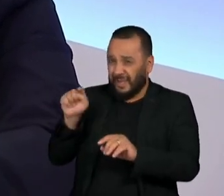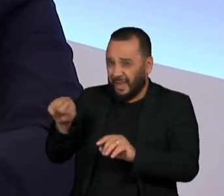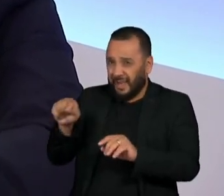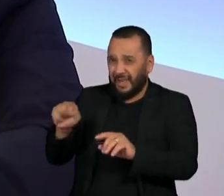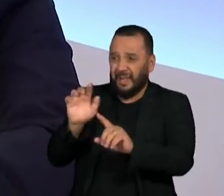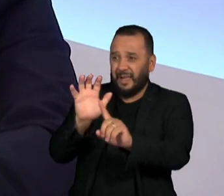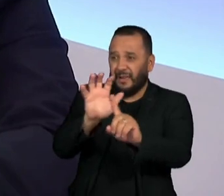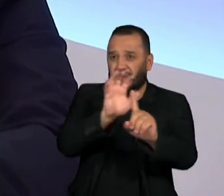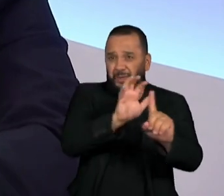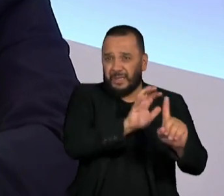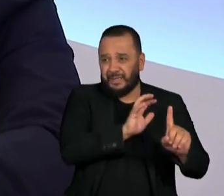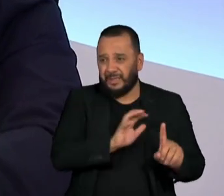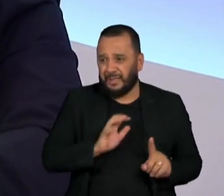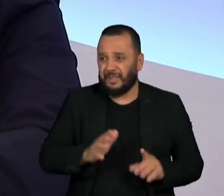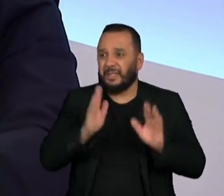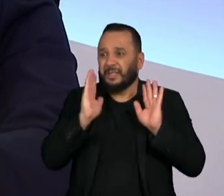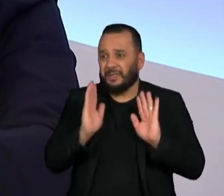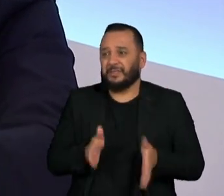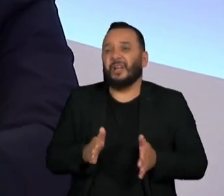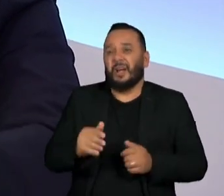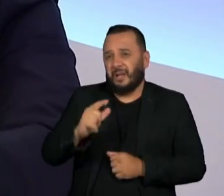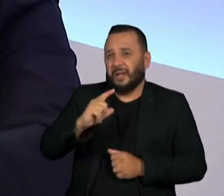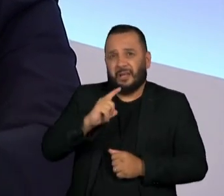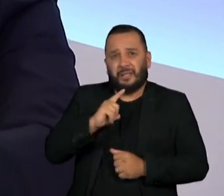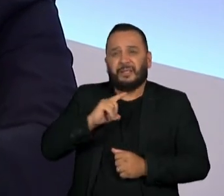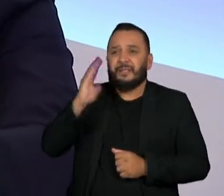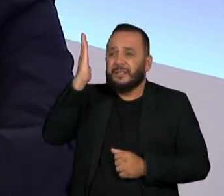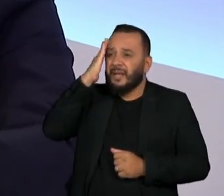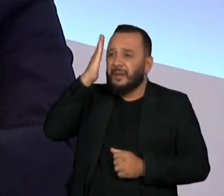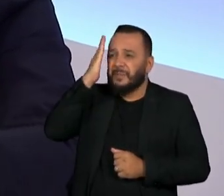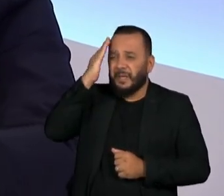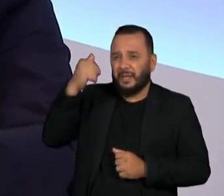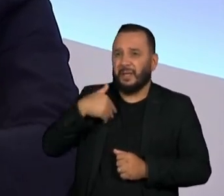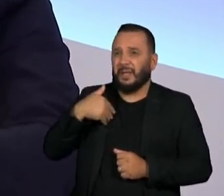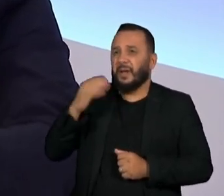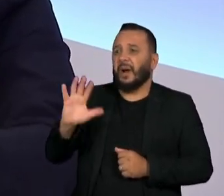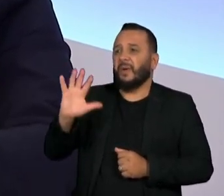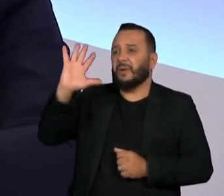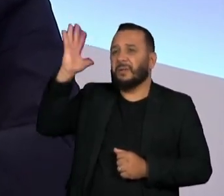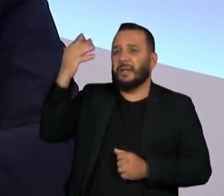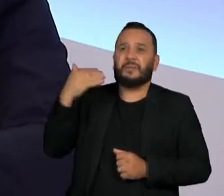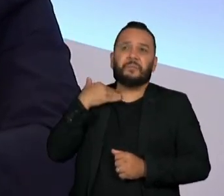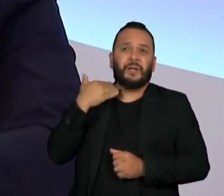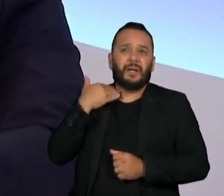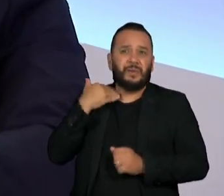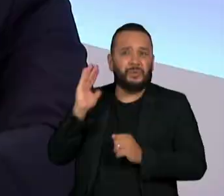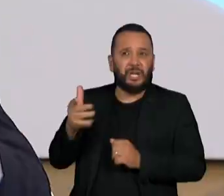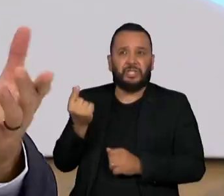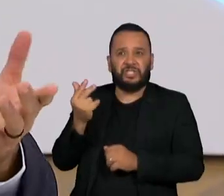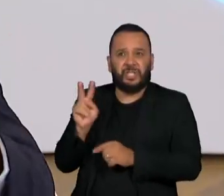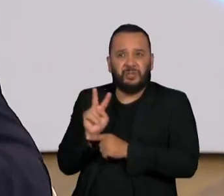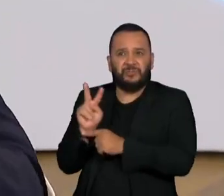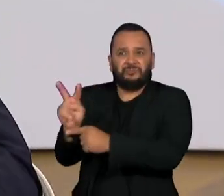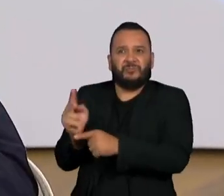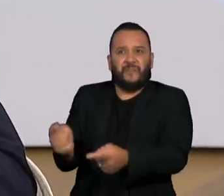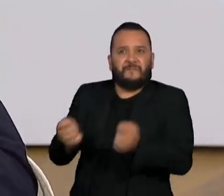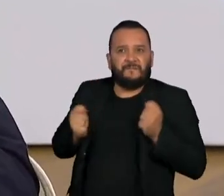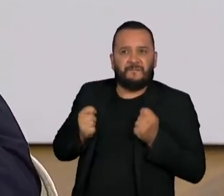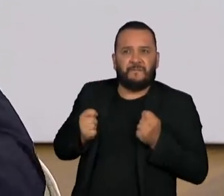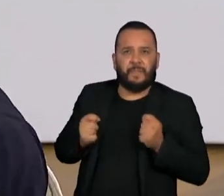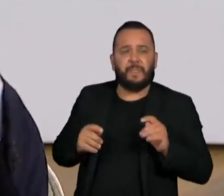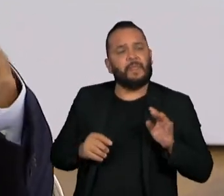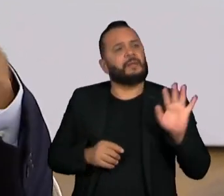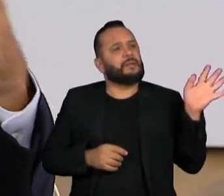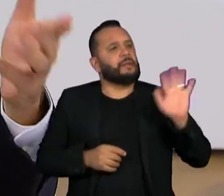Não interfere na tua política de juros? Ou seja, saber que os próprios bancos já estão fechando a torneira do crédito? Exatamente, eu